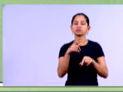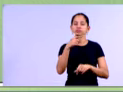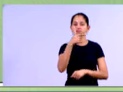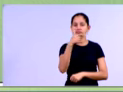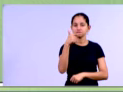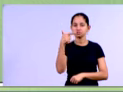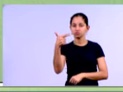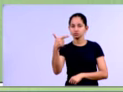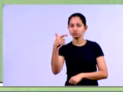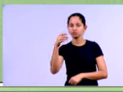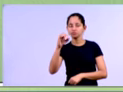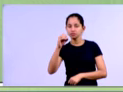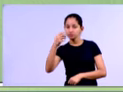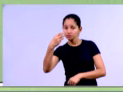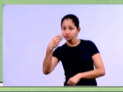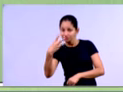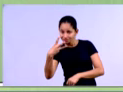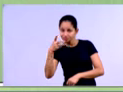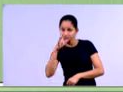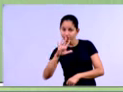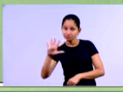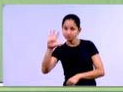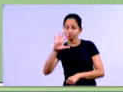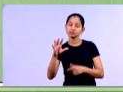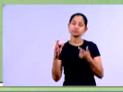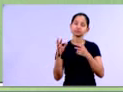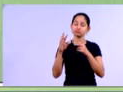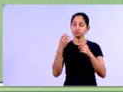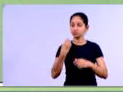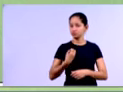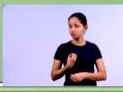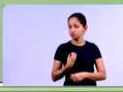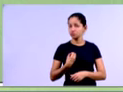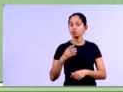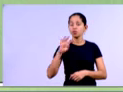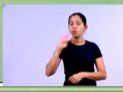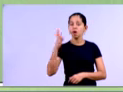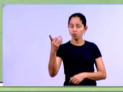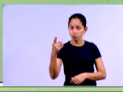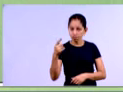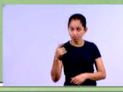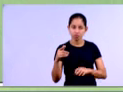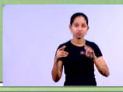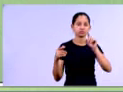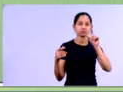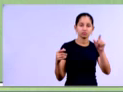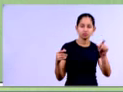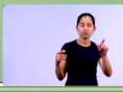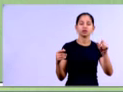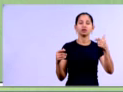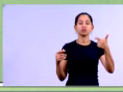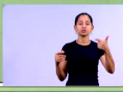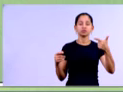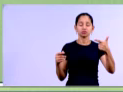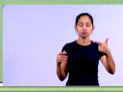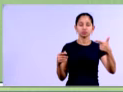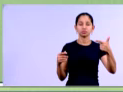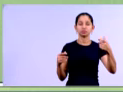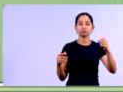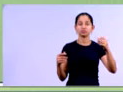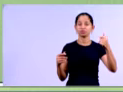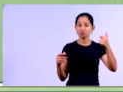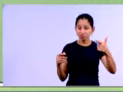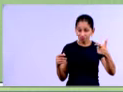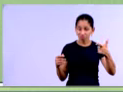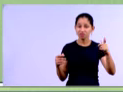.818.123. Em 2012, 4.424.000. Então, perceba que em 2012 a nossa receita